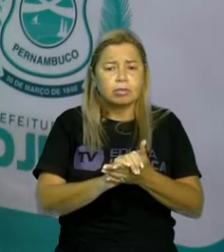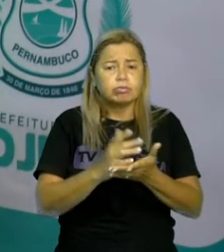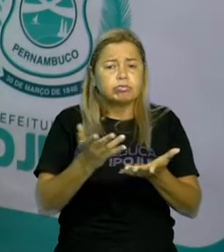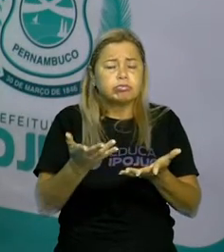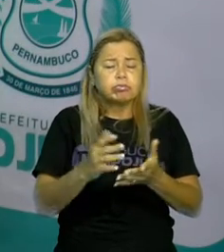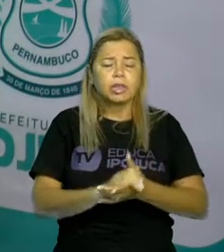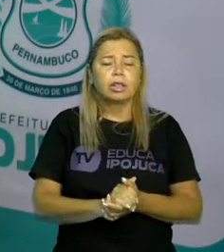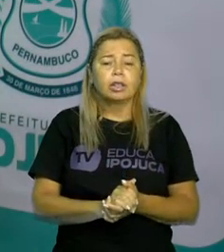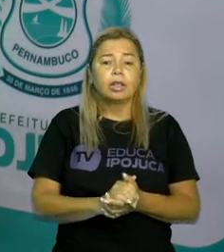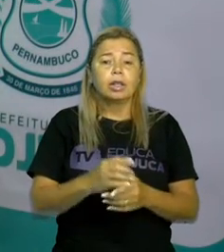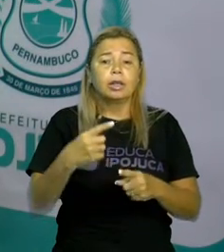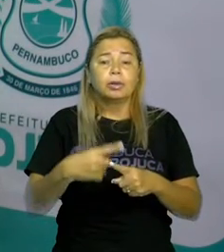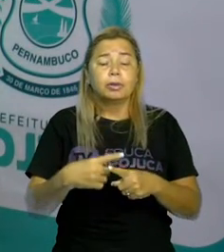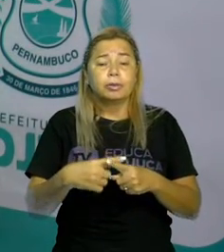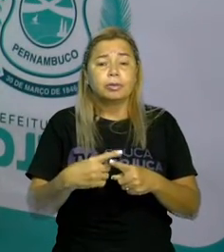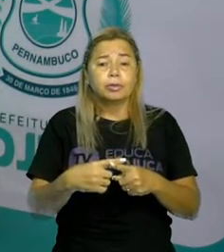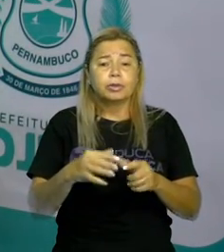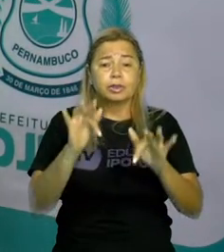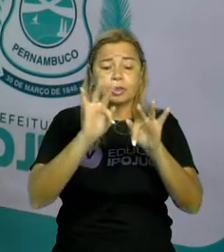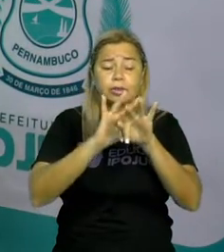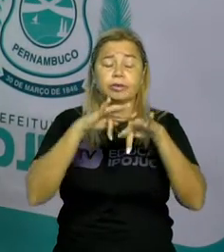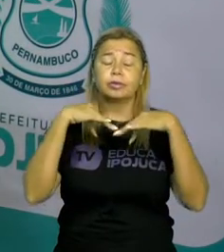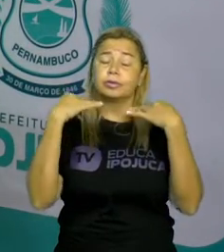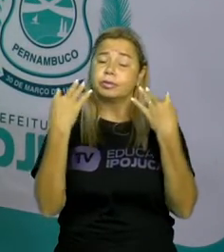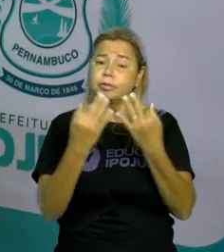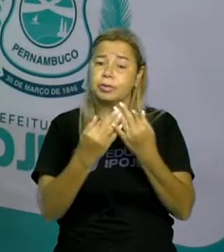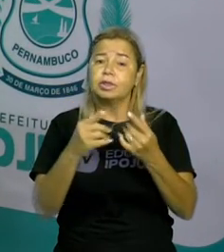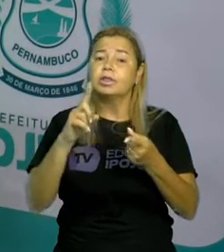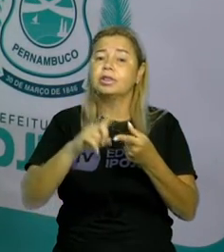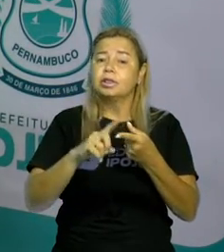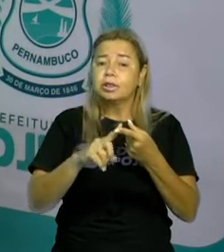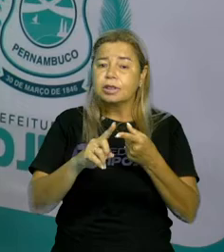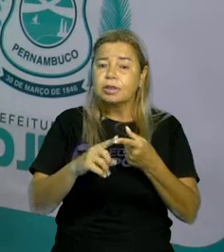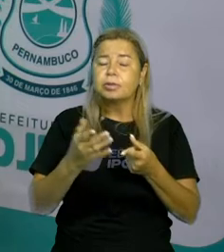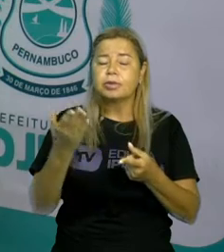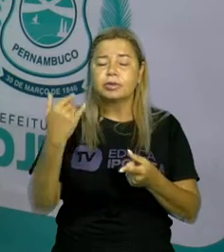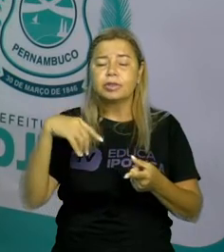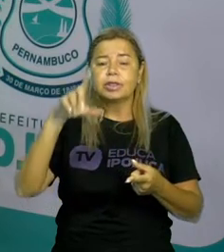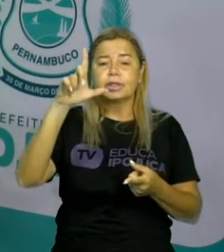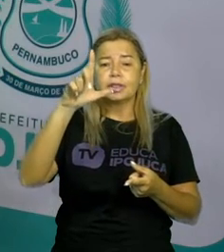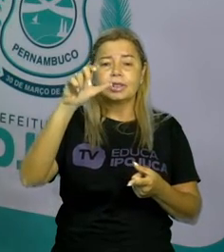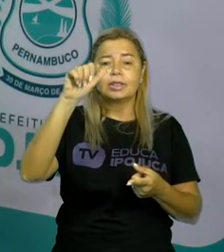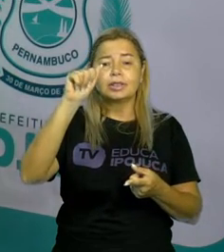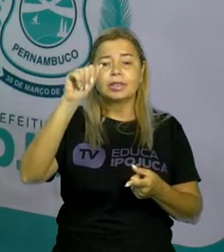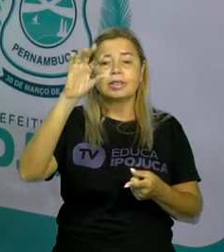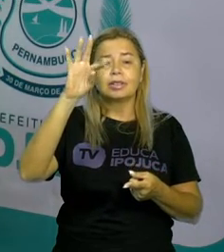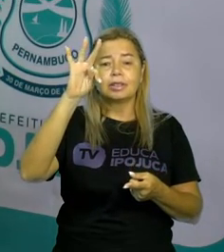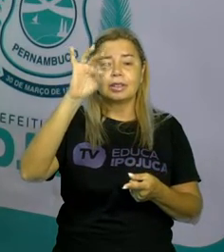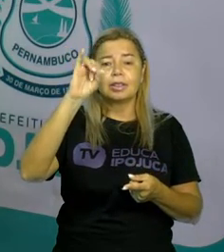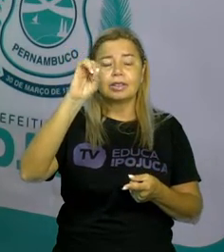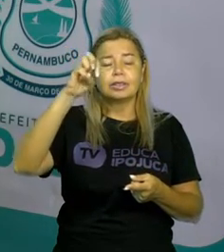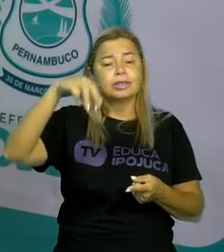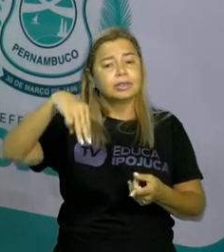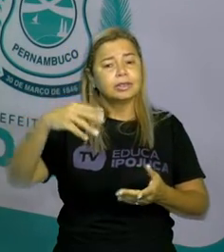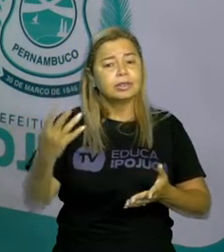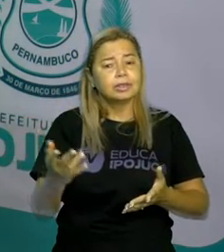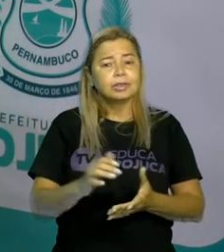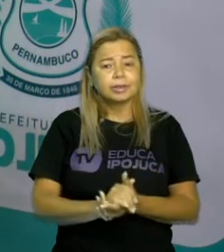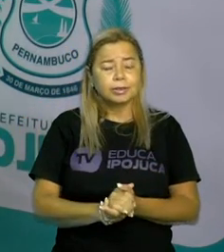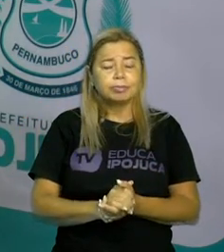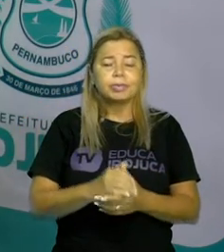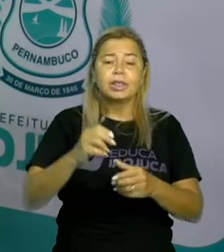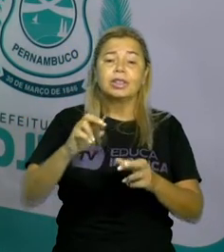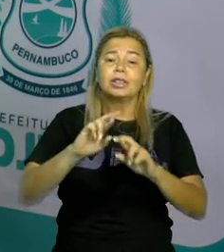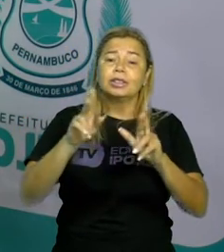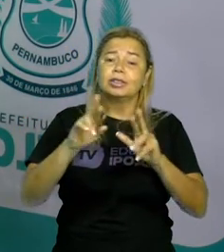Família, ela vem do latim famílus. E a grafia de quadrilha tem fluência no espanhol, em que